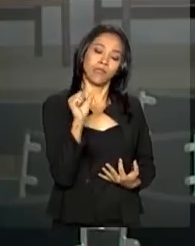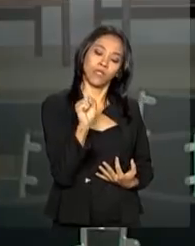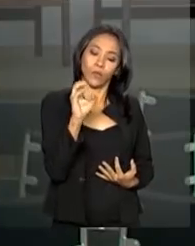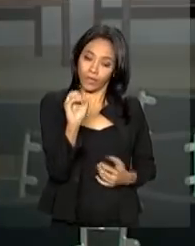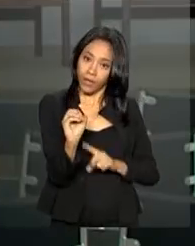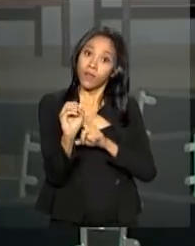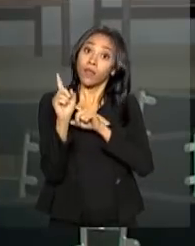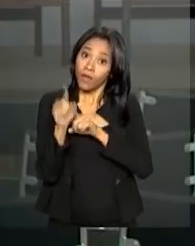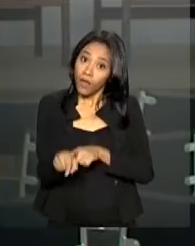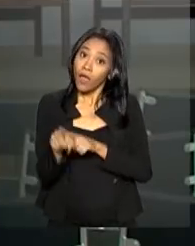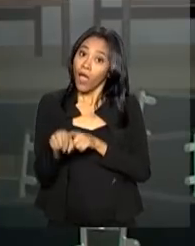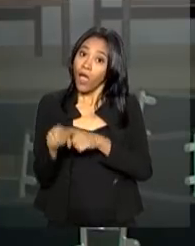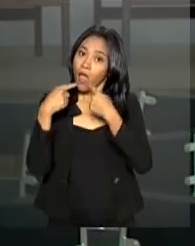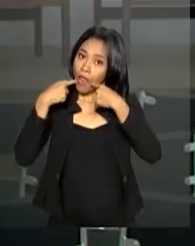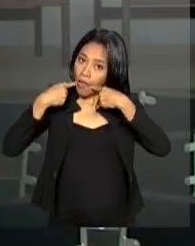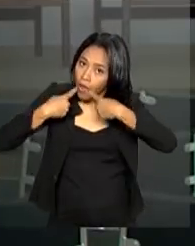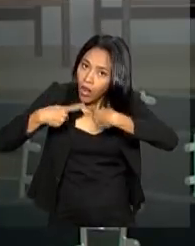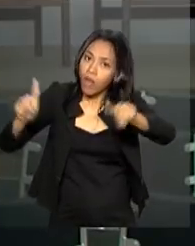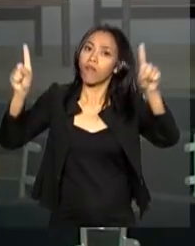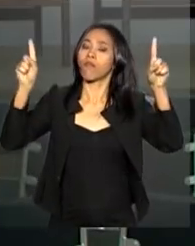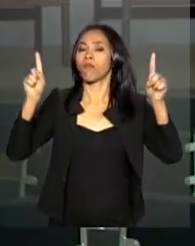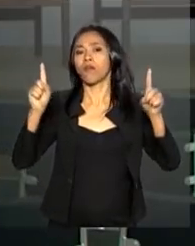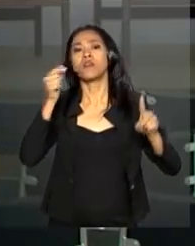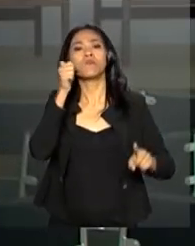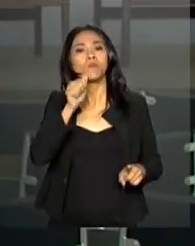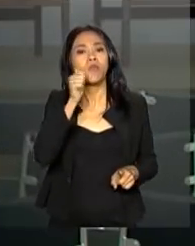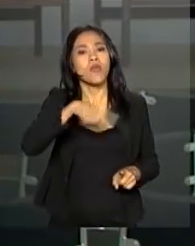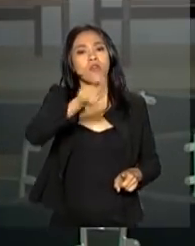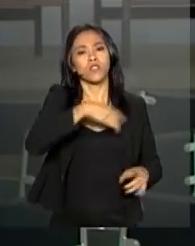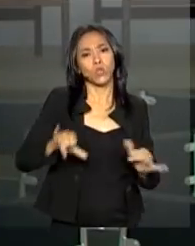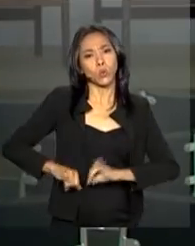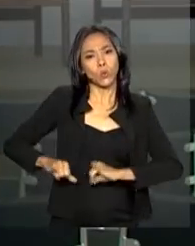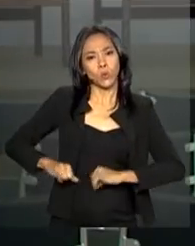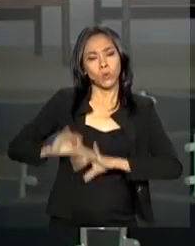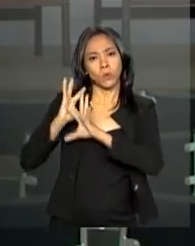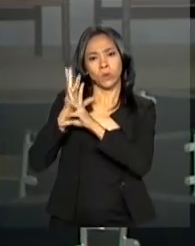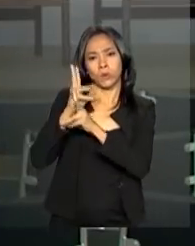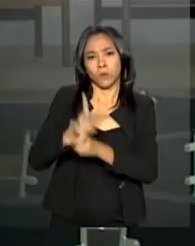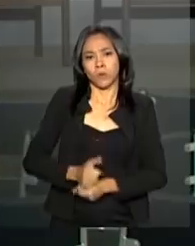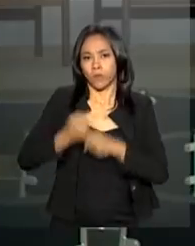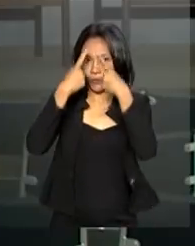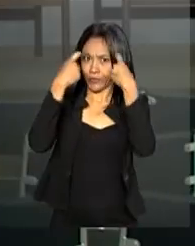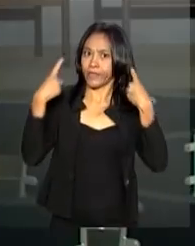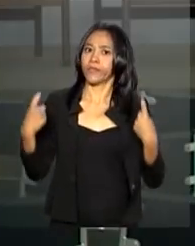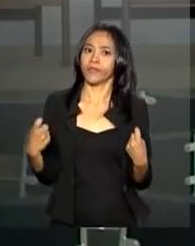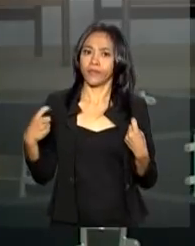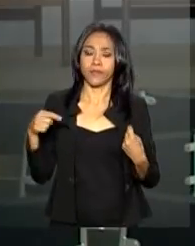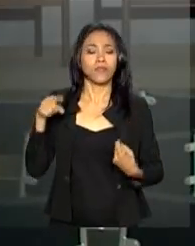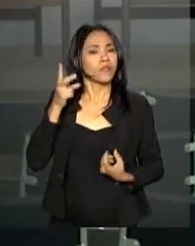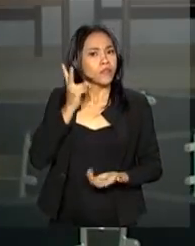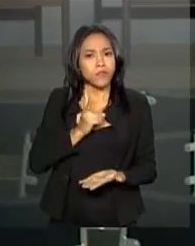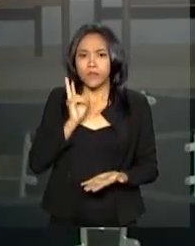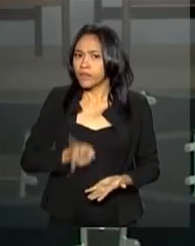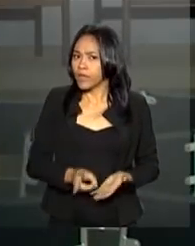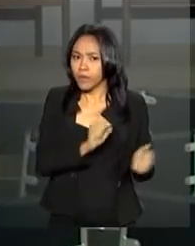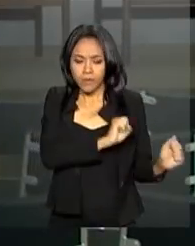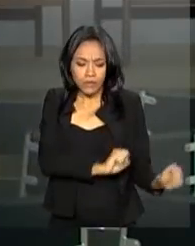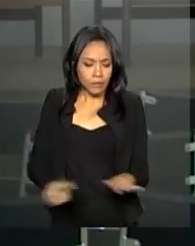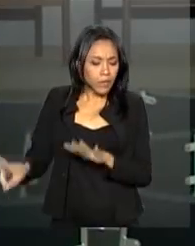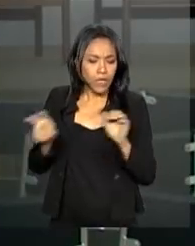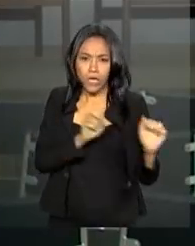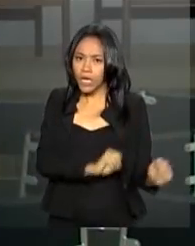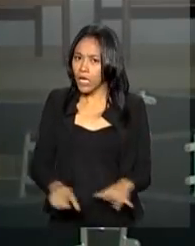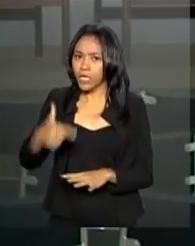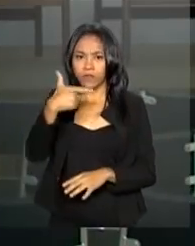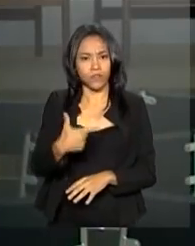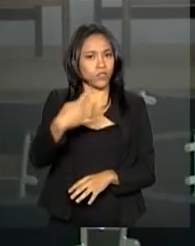de denúncias para as mulheres vítimas de violência. Essa central de atendimento funciona todos os dias da semana, 24